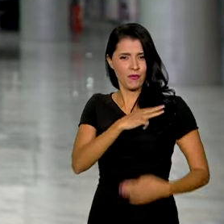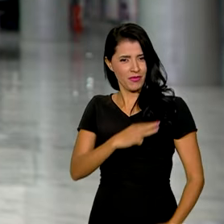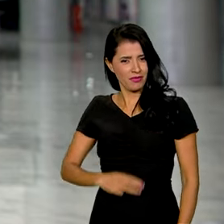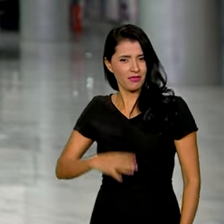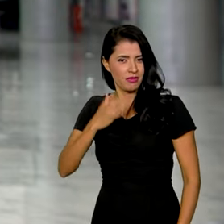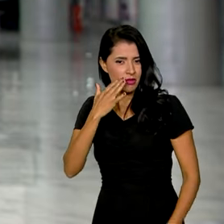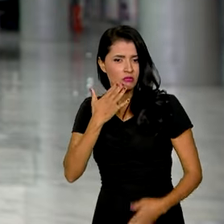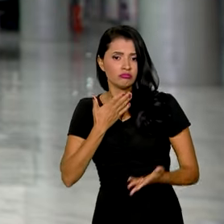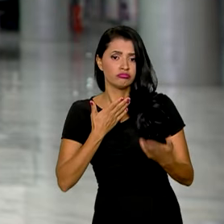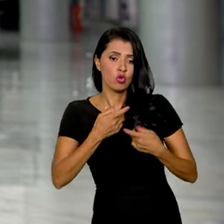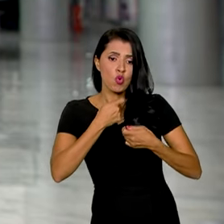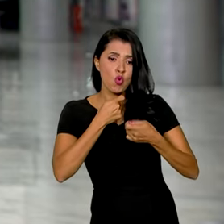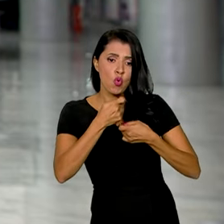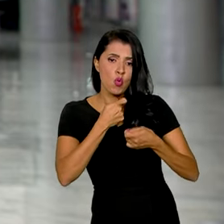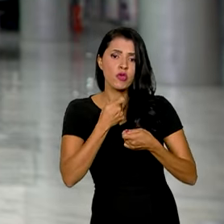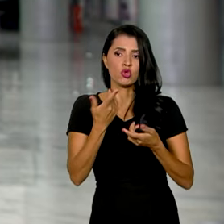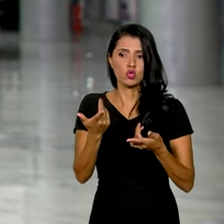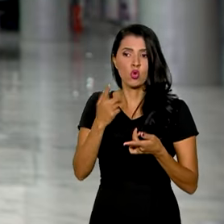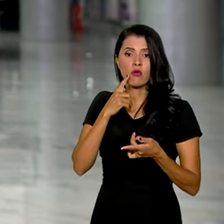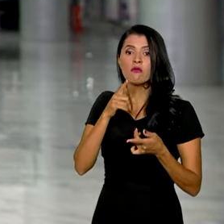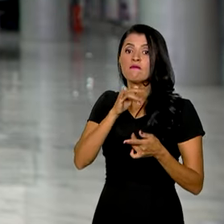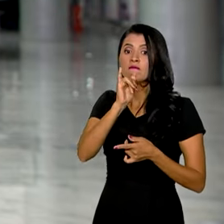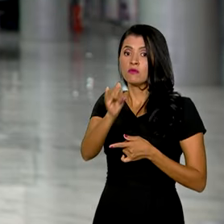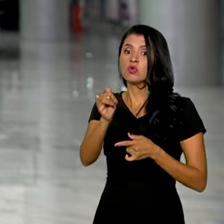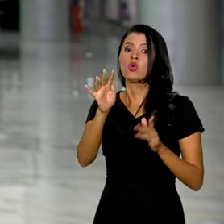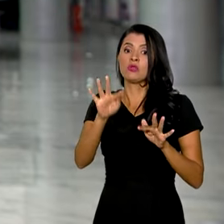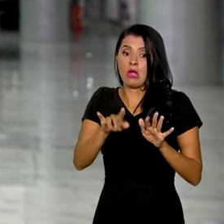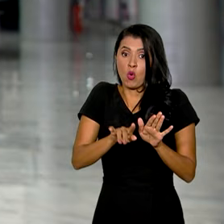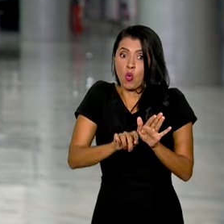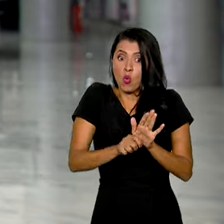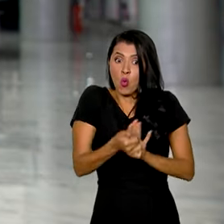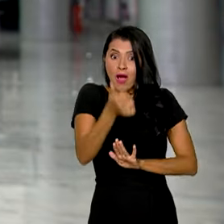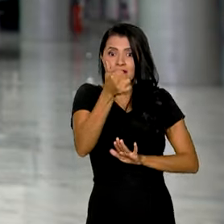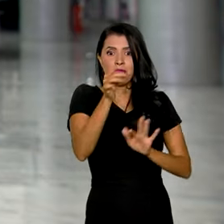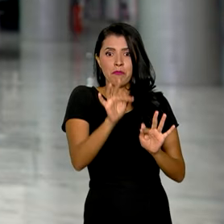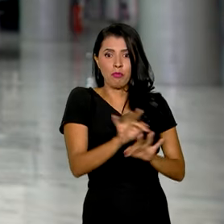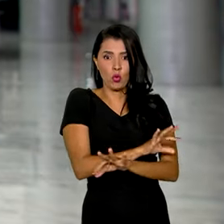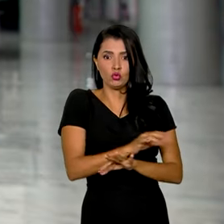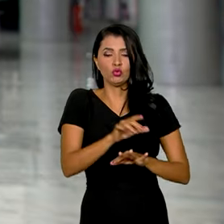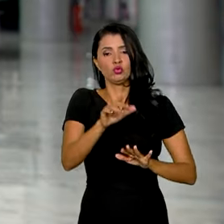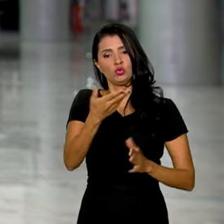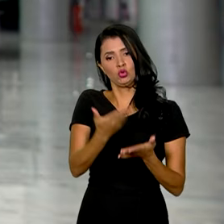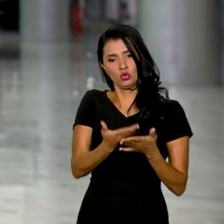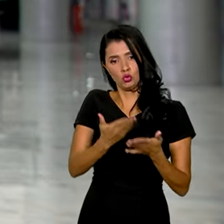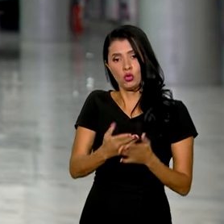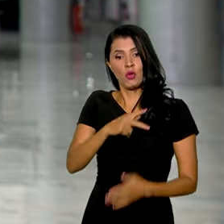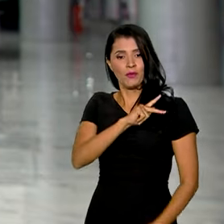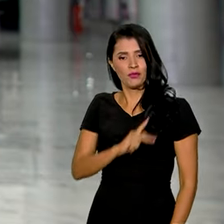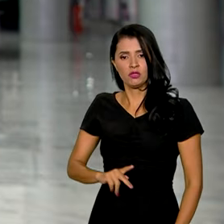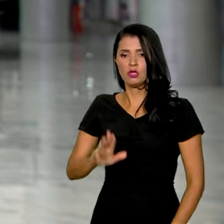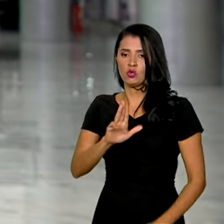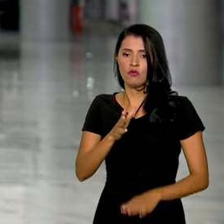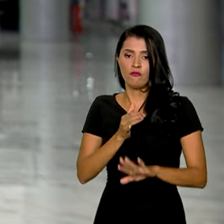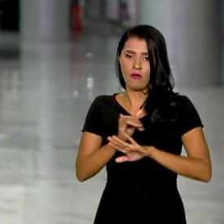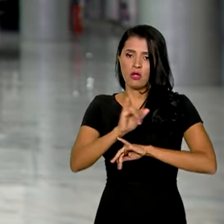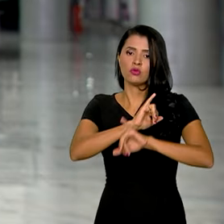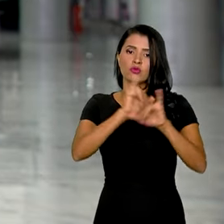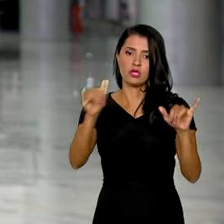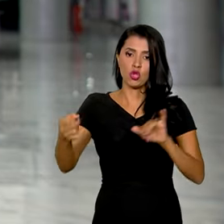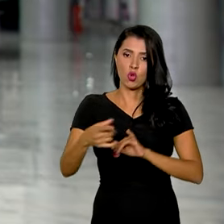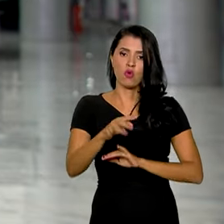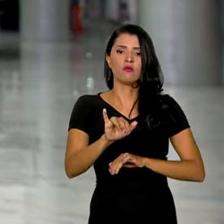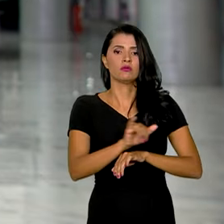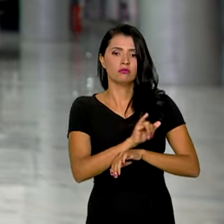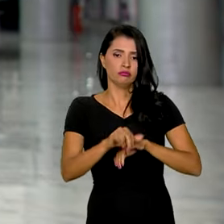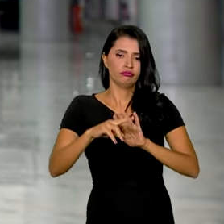com a imprensa e disse que o governo está finalizando o estudo e o presidente Lula deve anunciar novas medidas sobre a